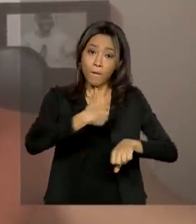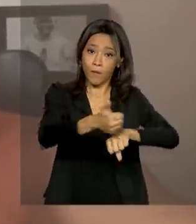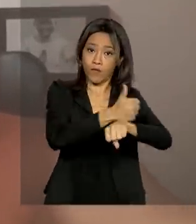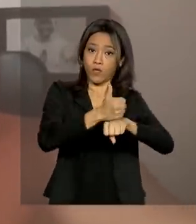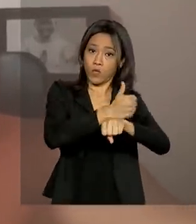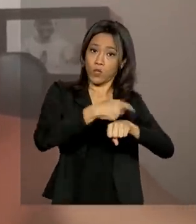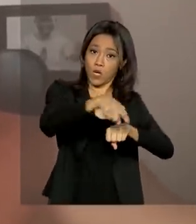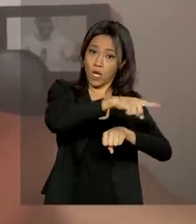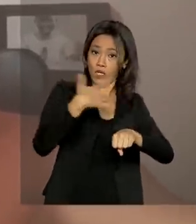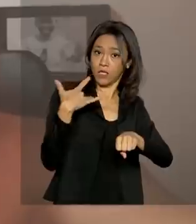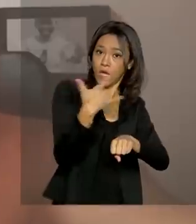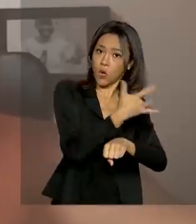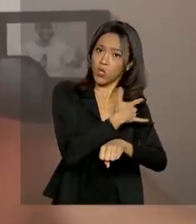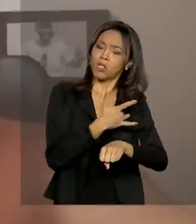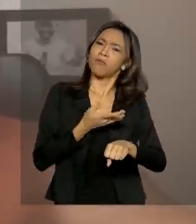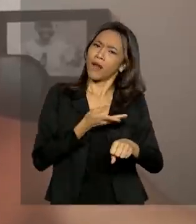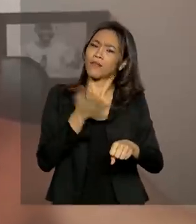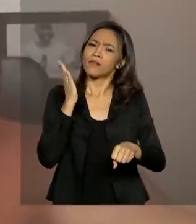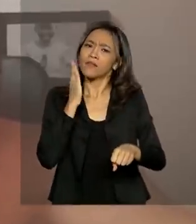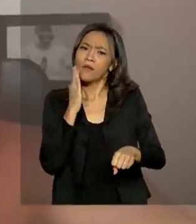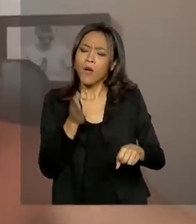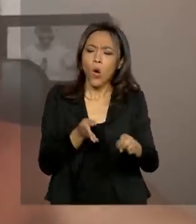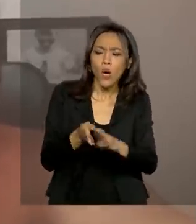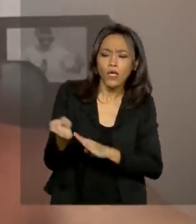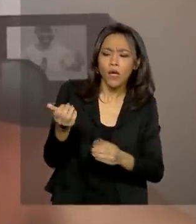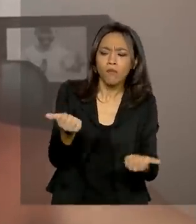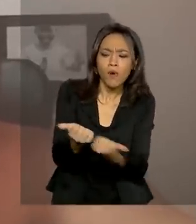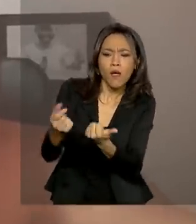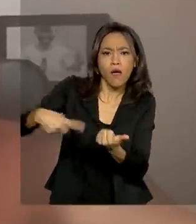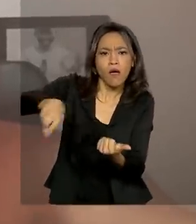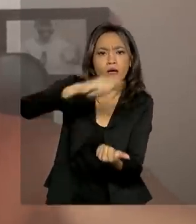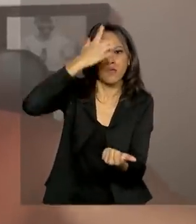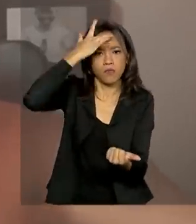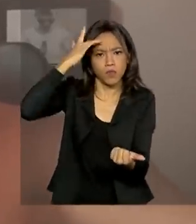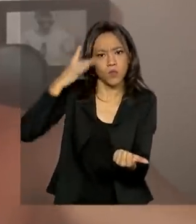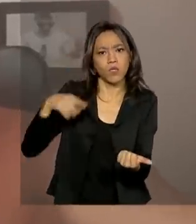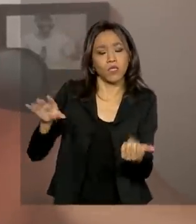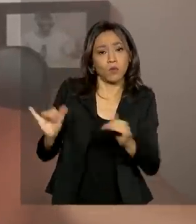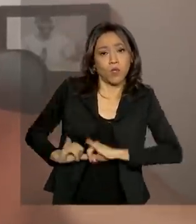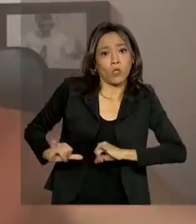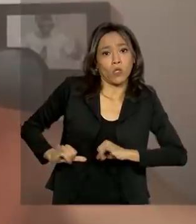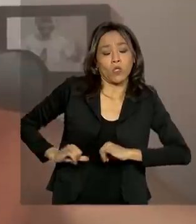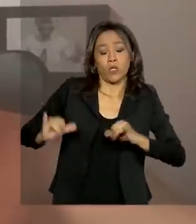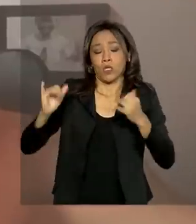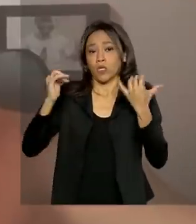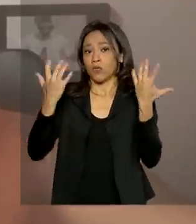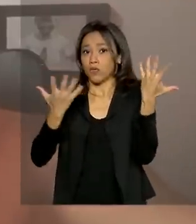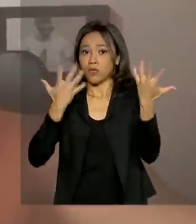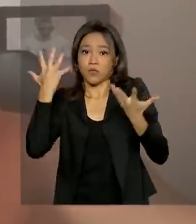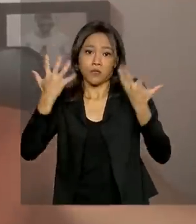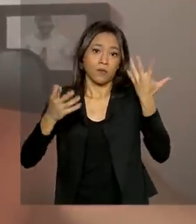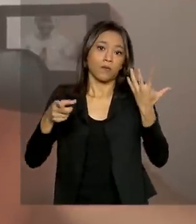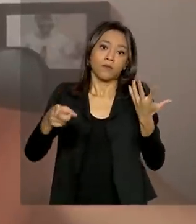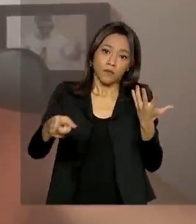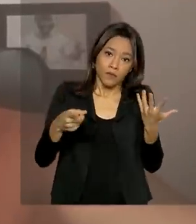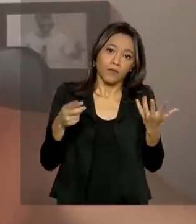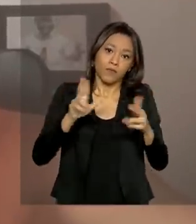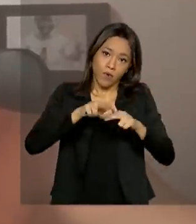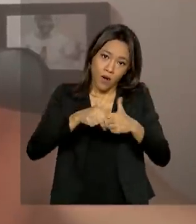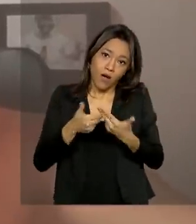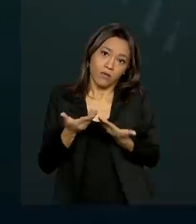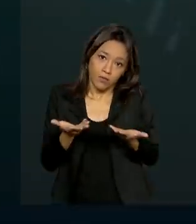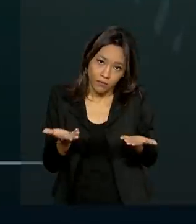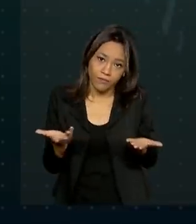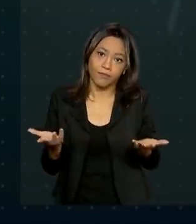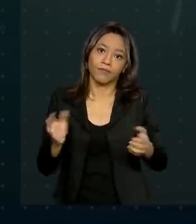as pessoas que estão, neste momento, padecendo pelo Covid ou, de alguma forma, estão mobilizadas com esse tipo de